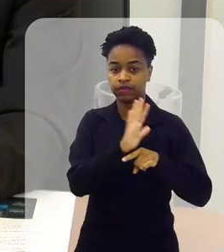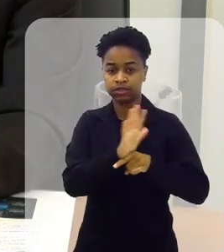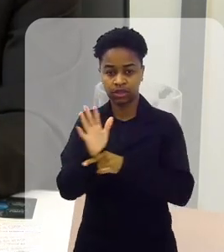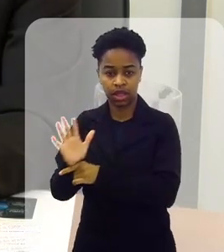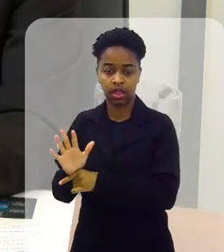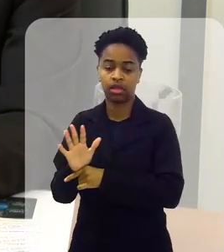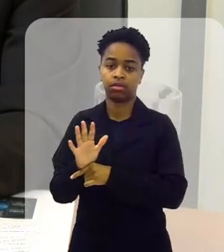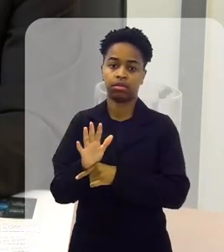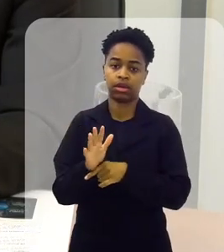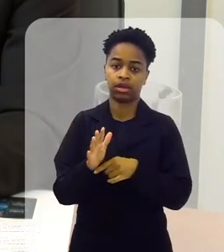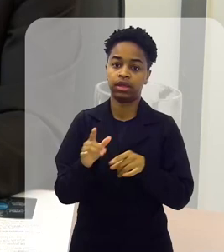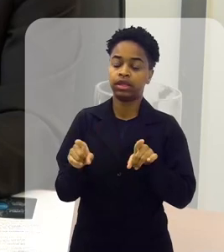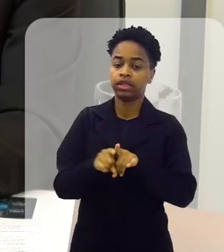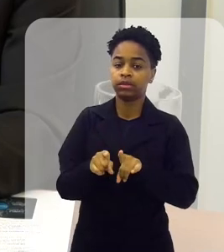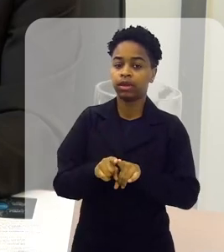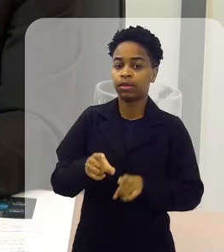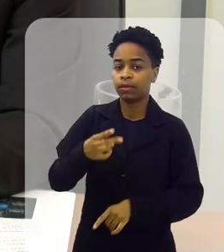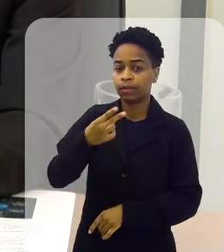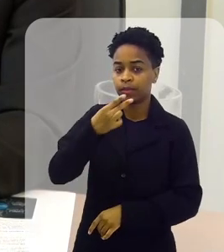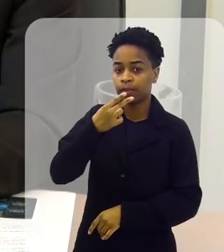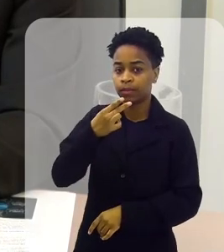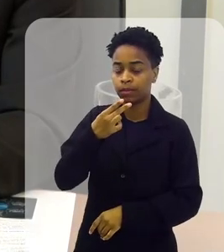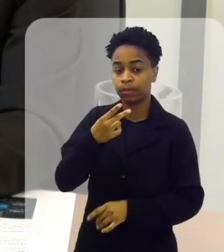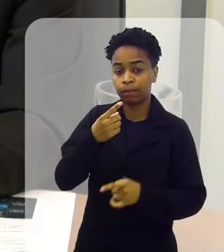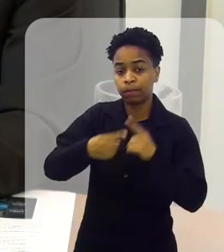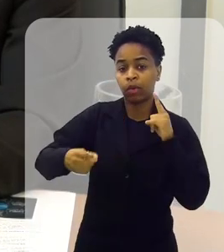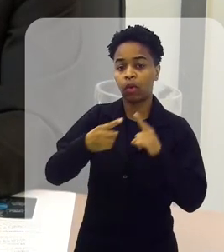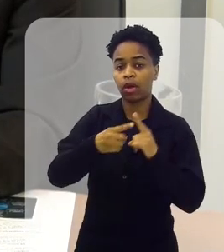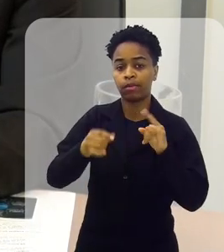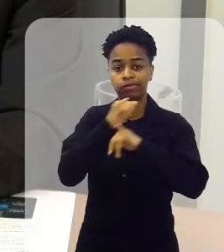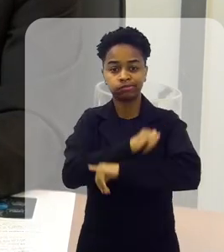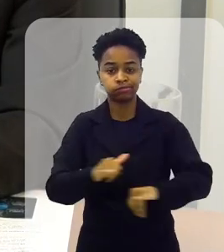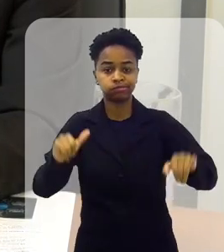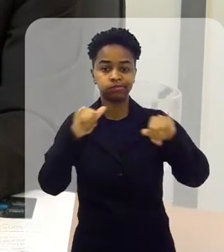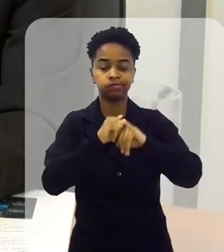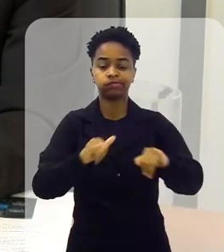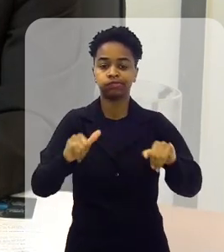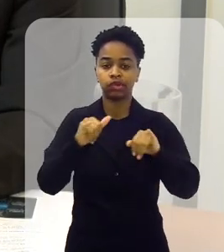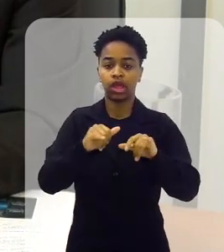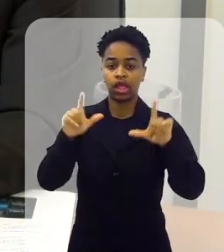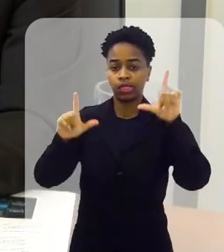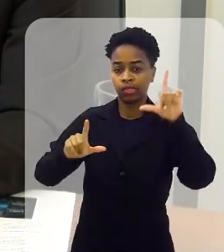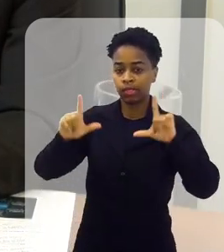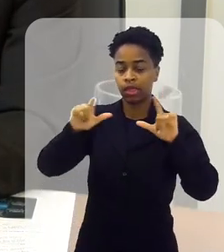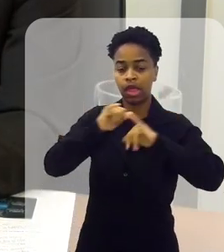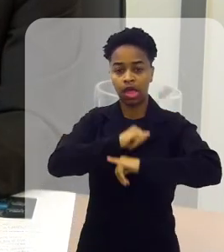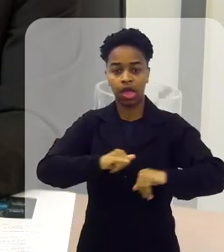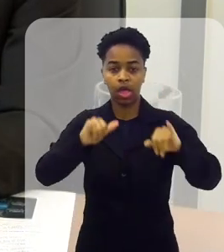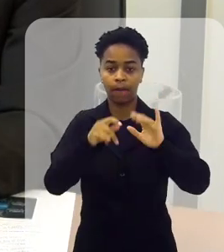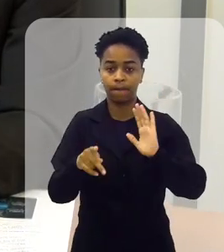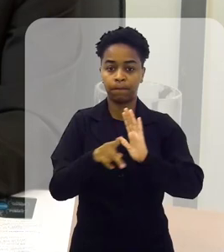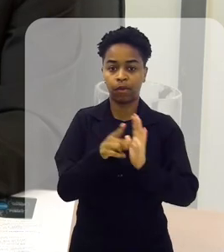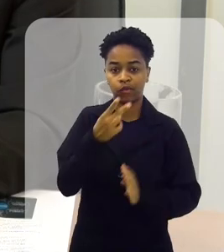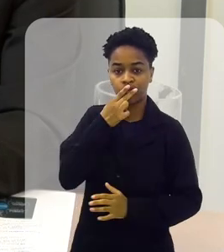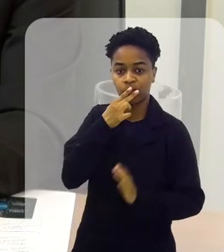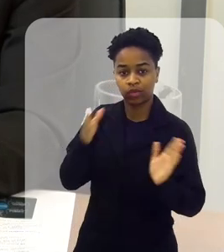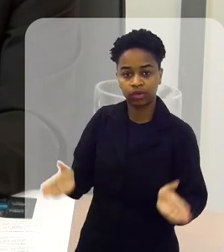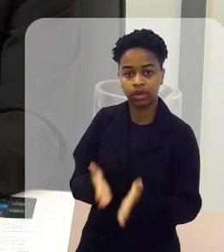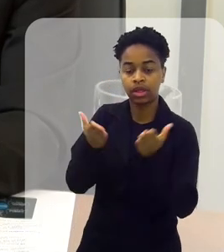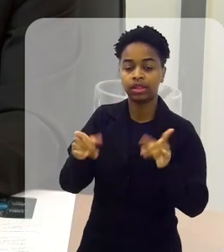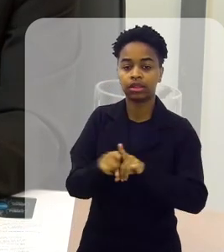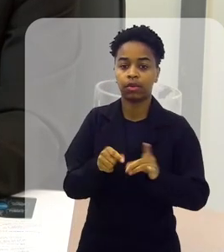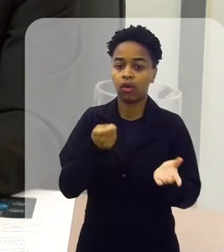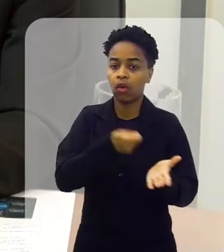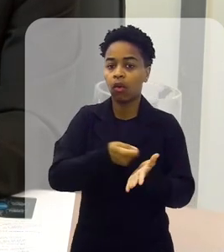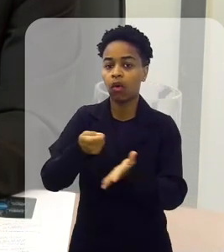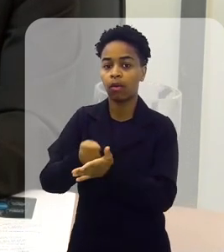cinema, proibição da divulgação de propaganda do cigarro, a obrigatoriedade